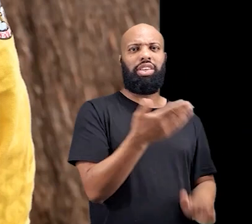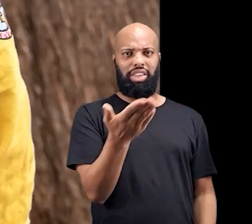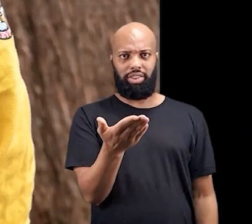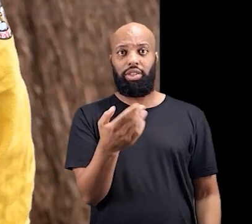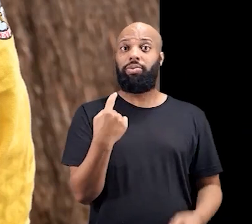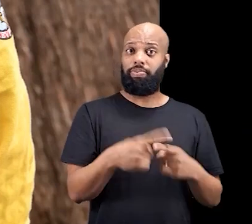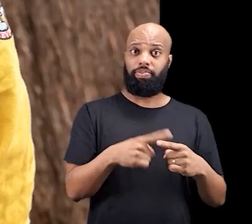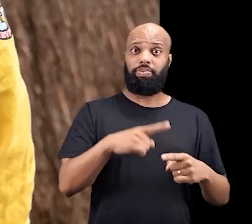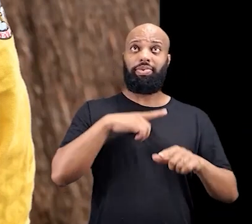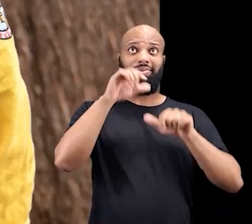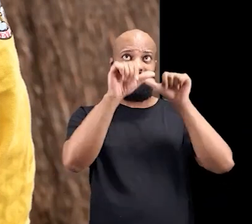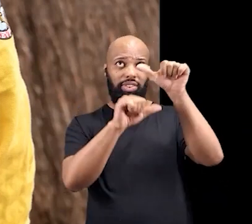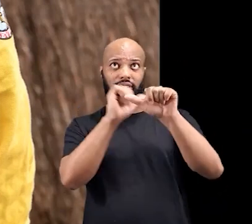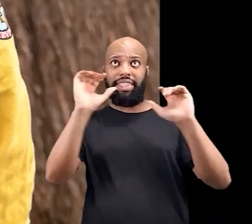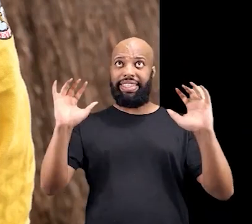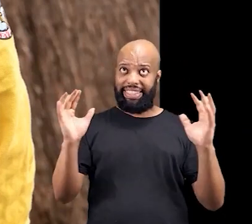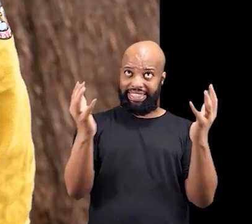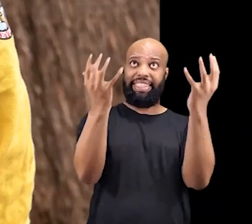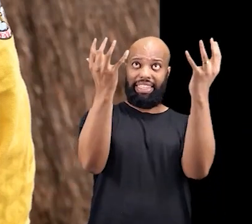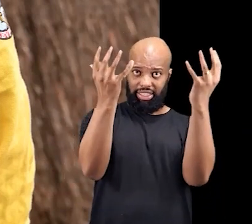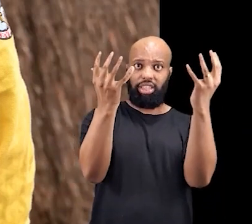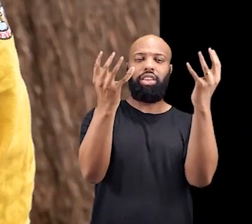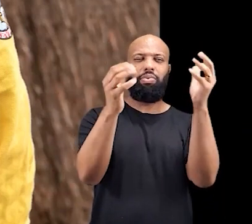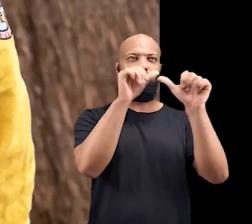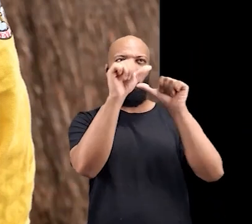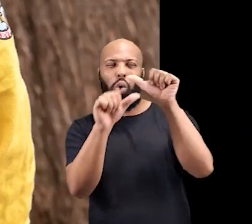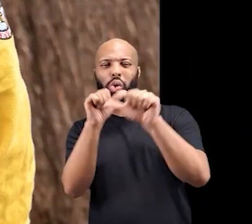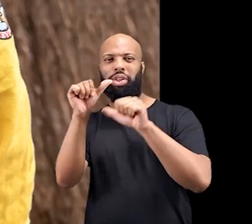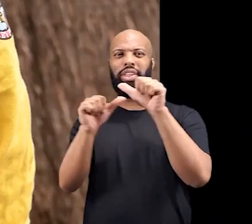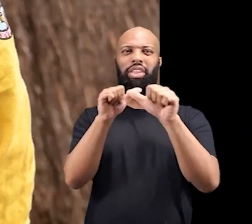esses rituais? Porque com as mudanças